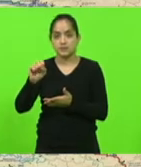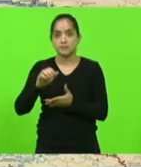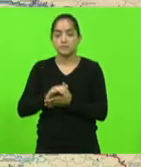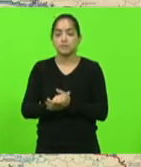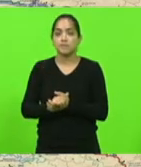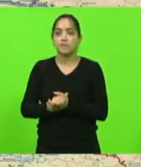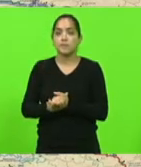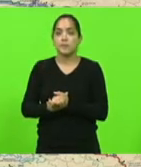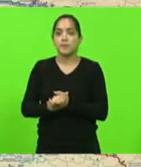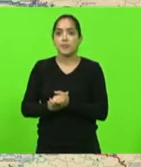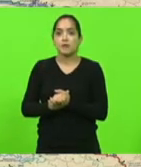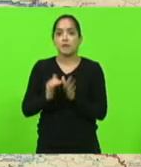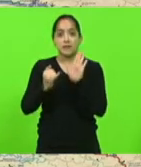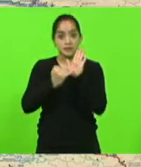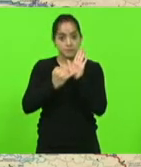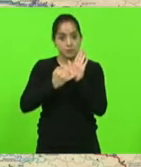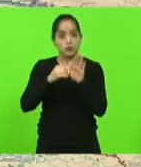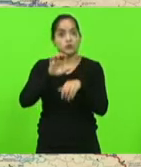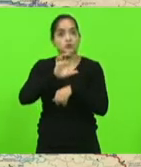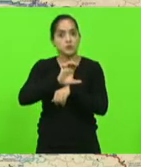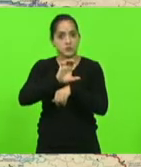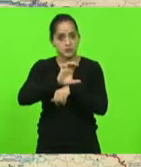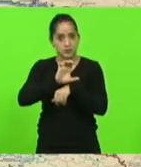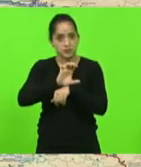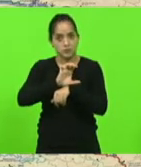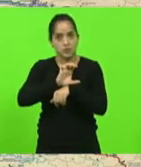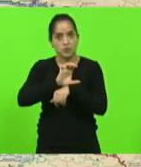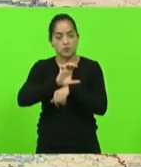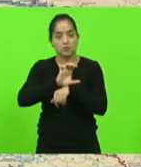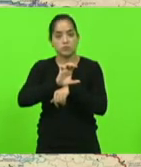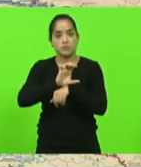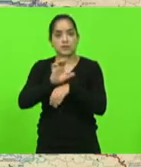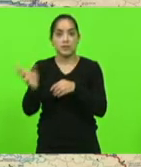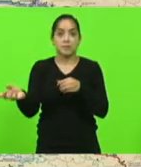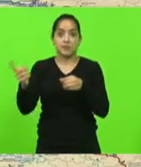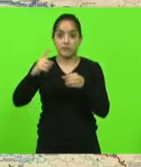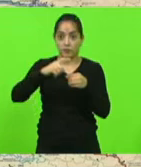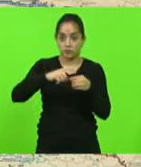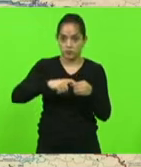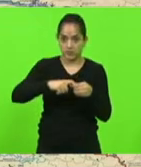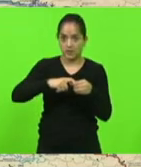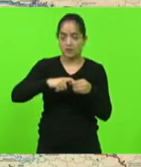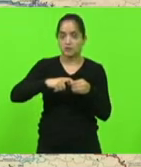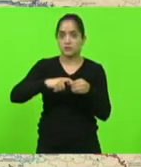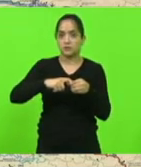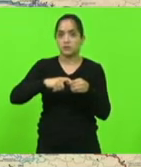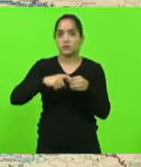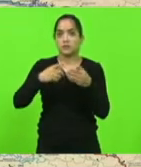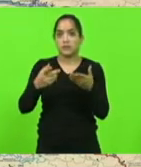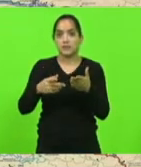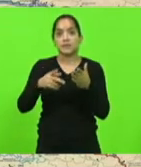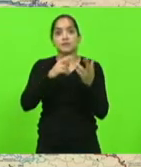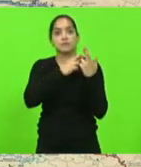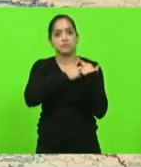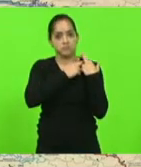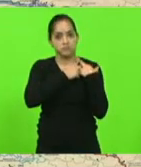imposto estadual que é para ser revertido no estado de Santa Catarina naquilo que a competência do estado de Santa